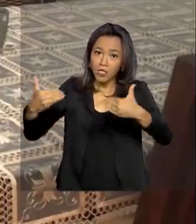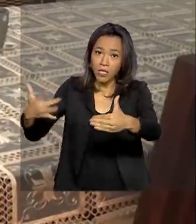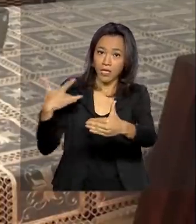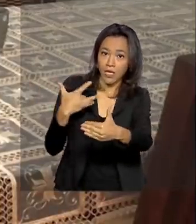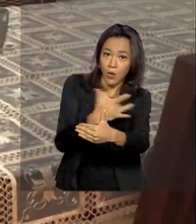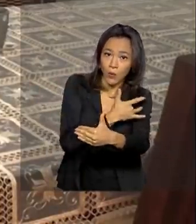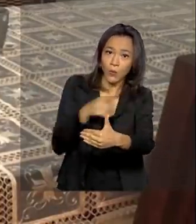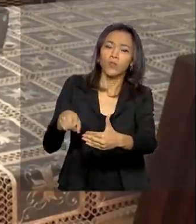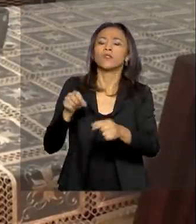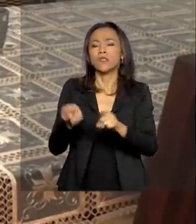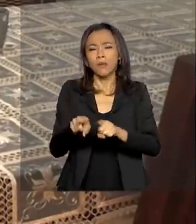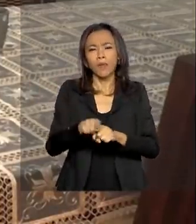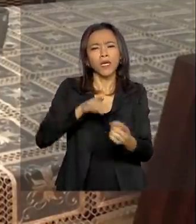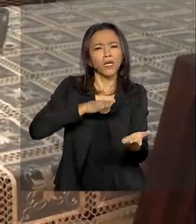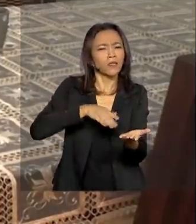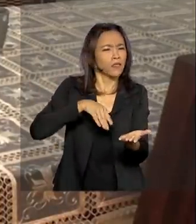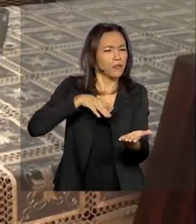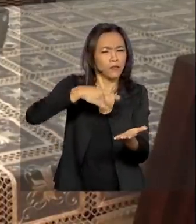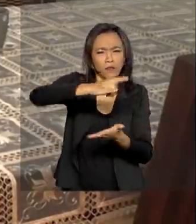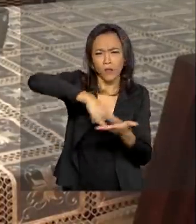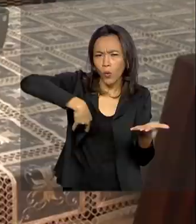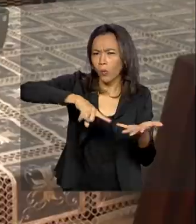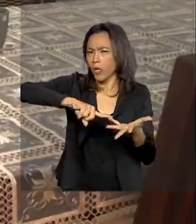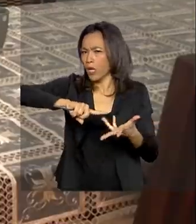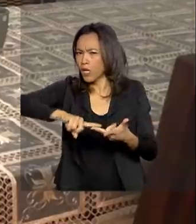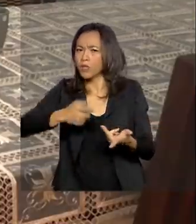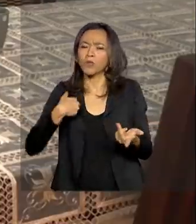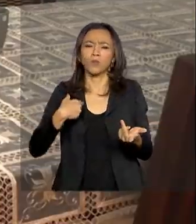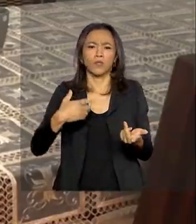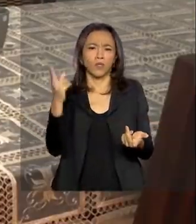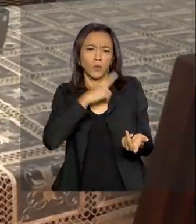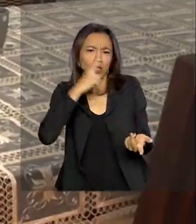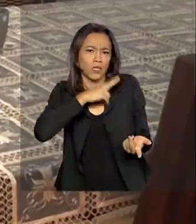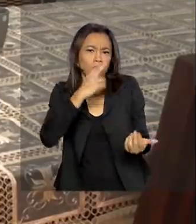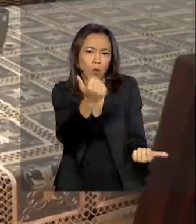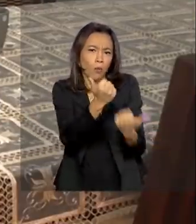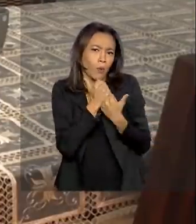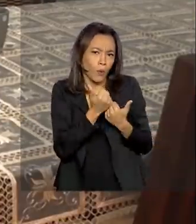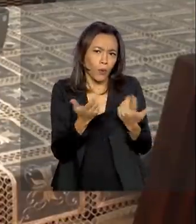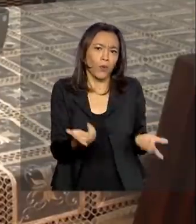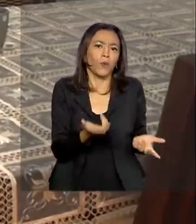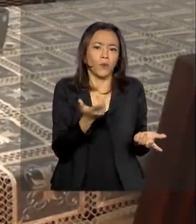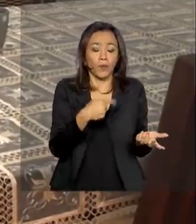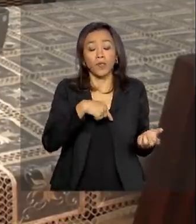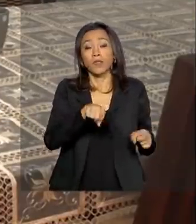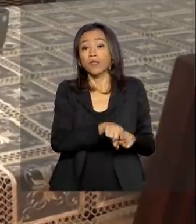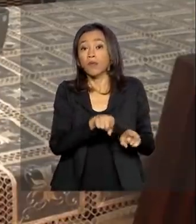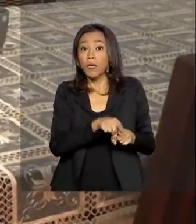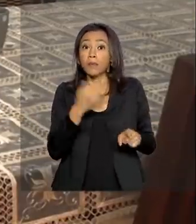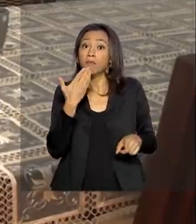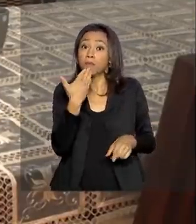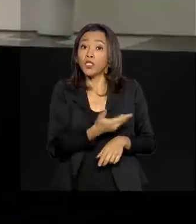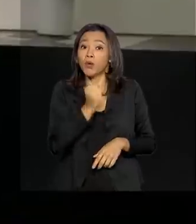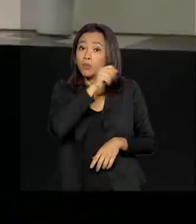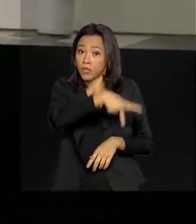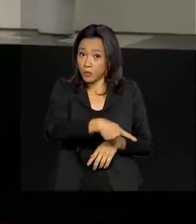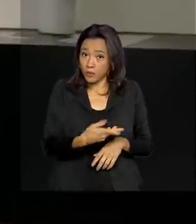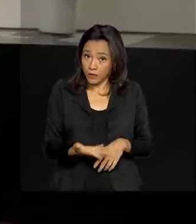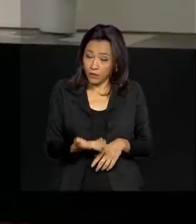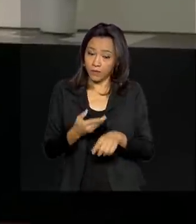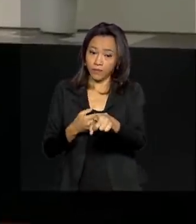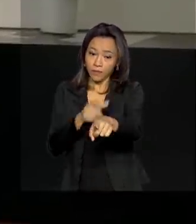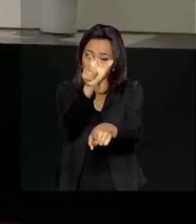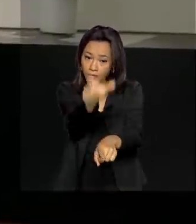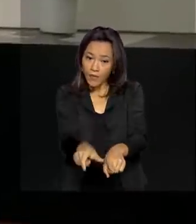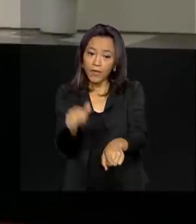Pode também tirar documentos, ter acesso ao auxílio emergencial de R$ ou dar entrada ao pedido de aposentadoria. A Laís